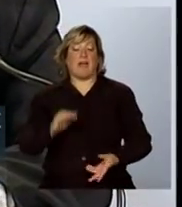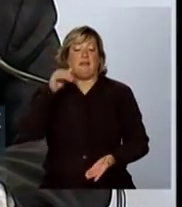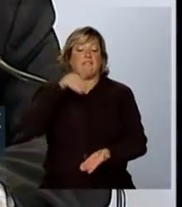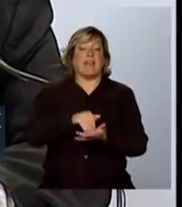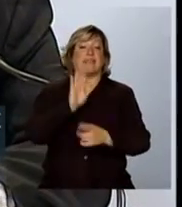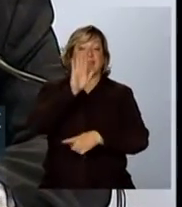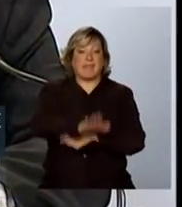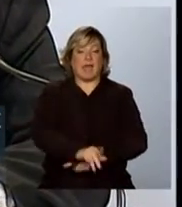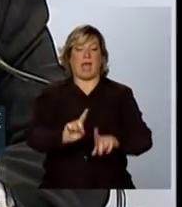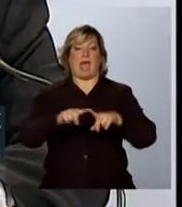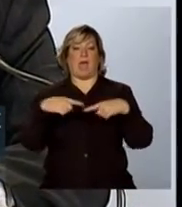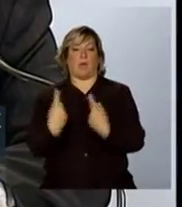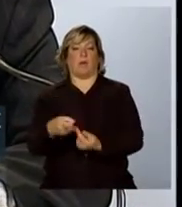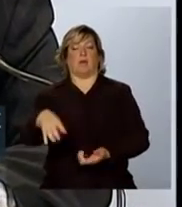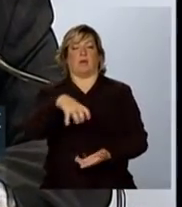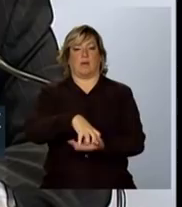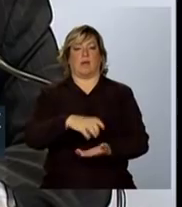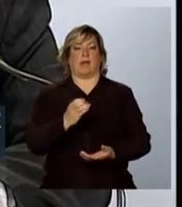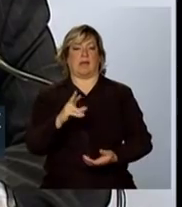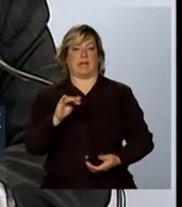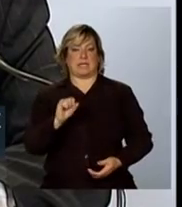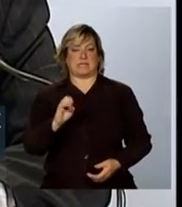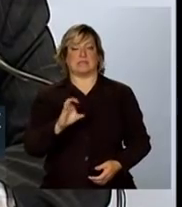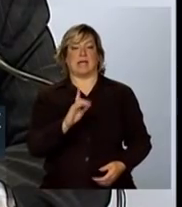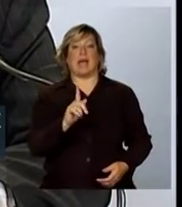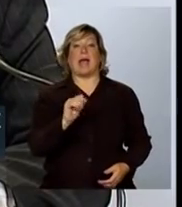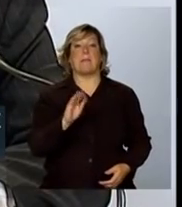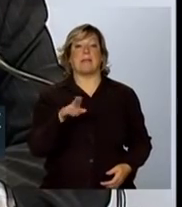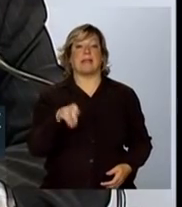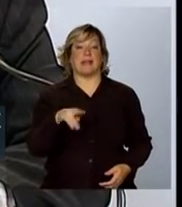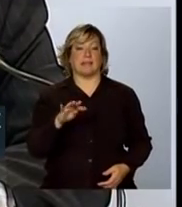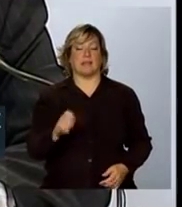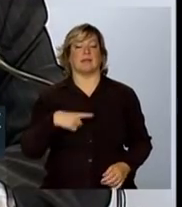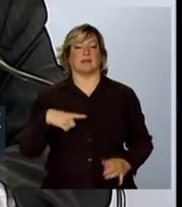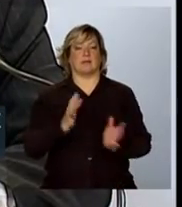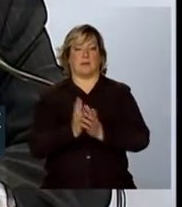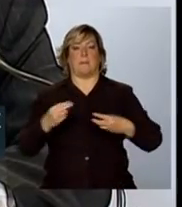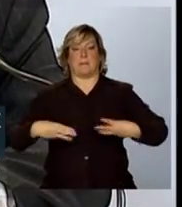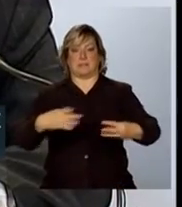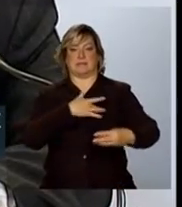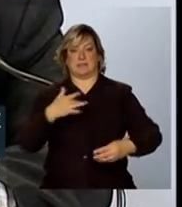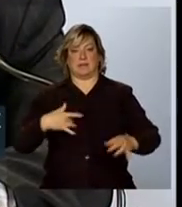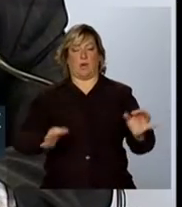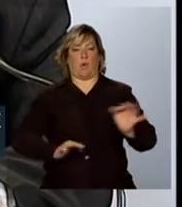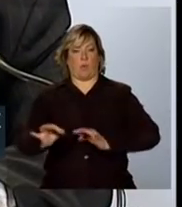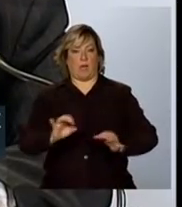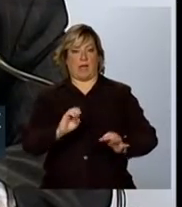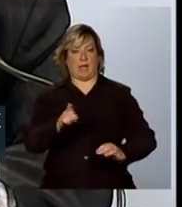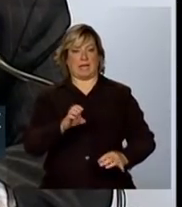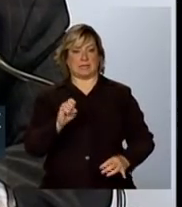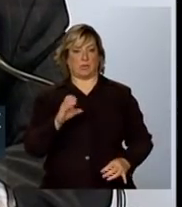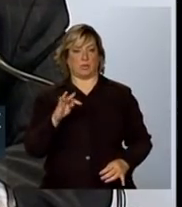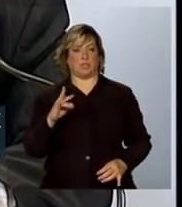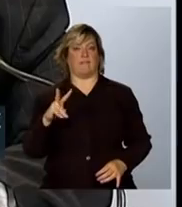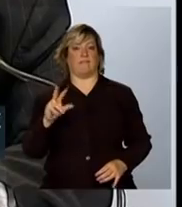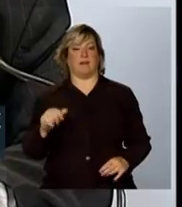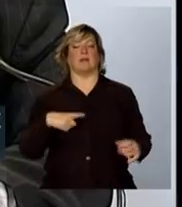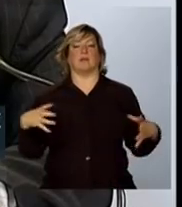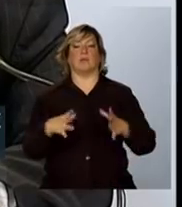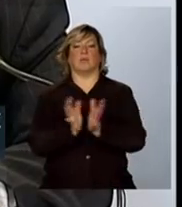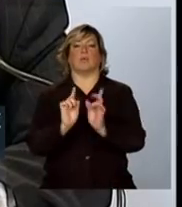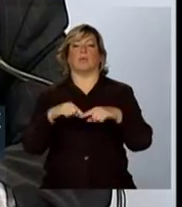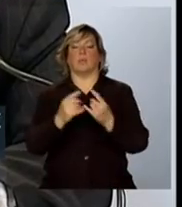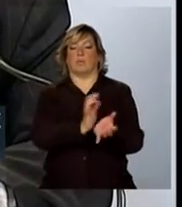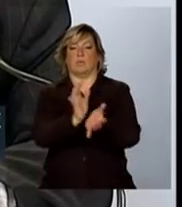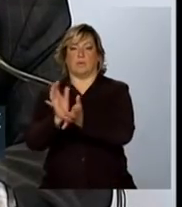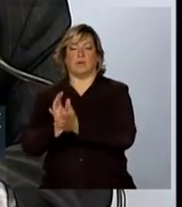uma reunião do Gabinete de Crise do Ministério da Saúde, coordenado pela Secretaria Executiva, que reúne as áreas onde tem